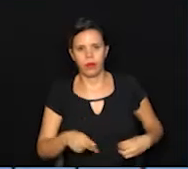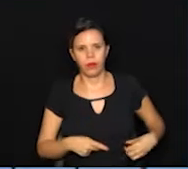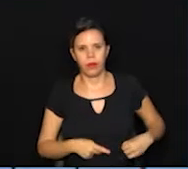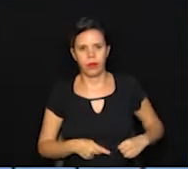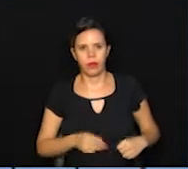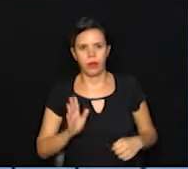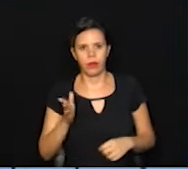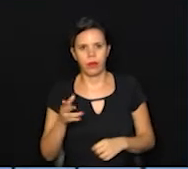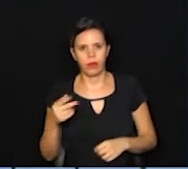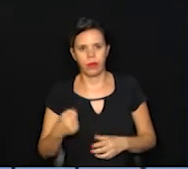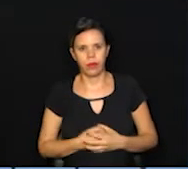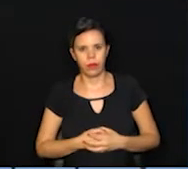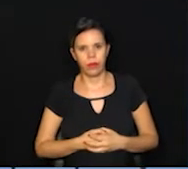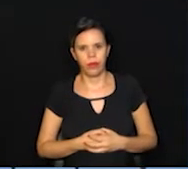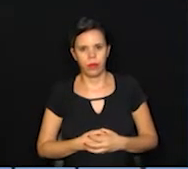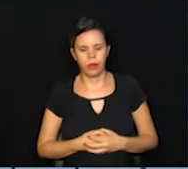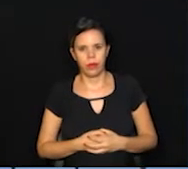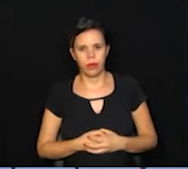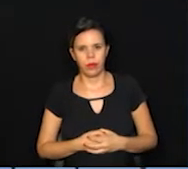E já está valendo.